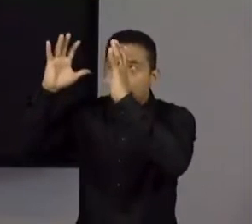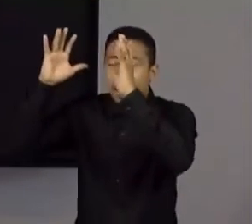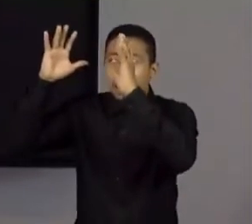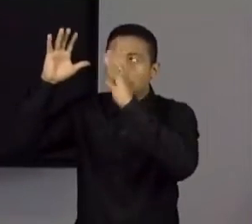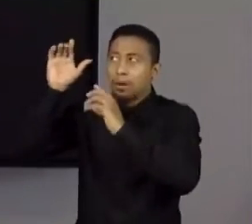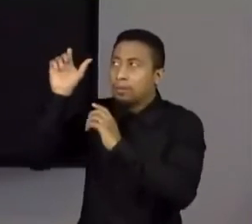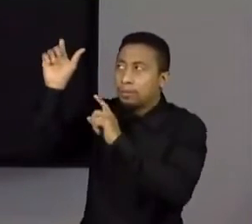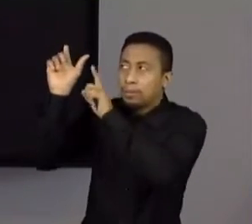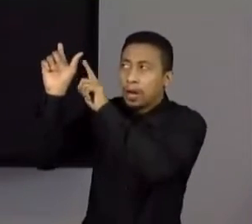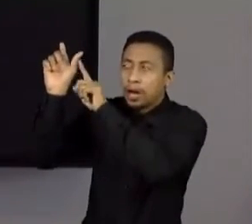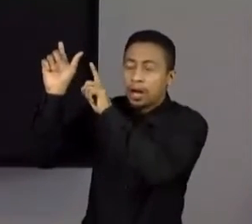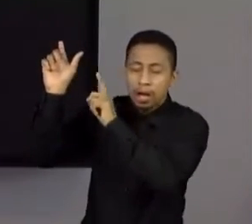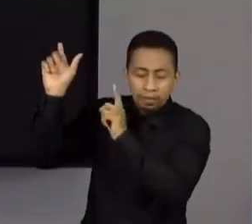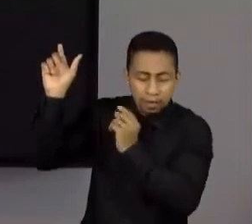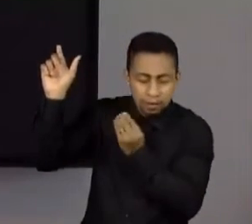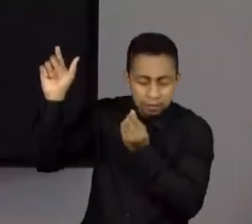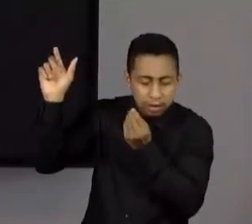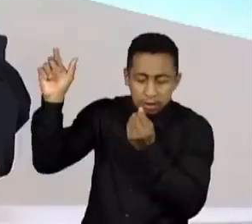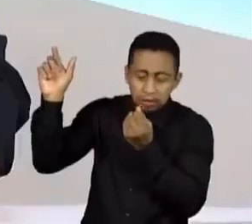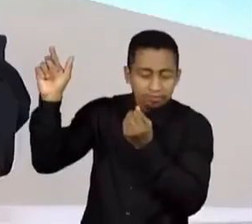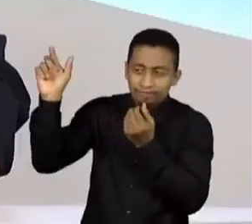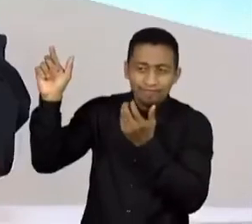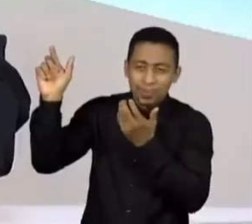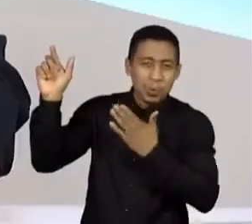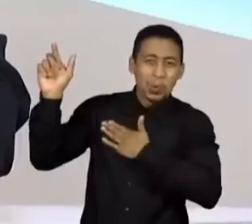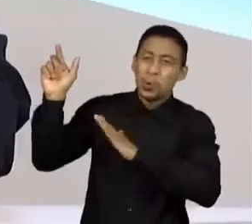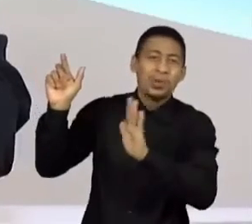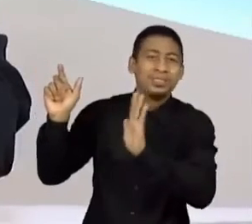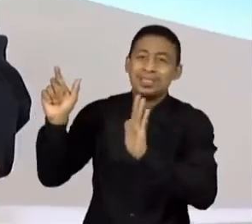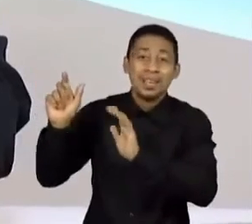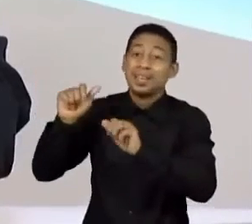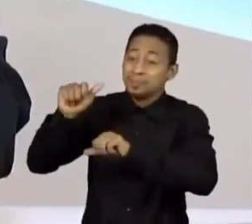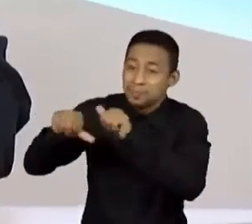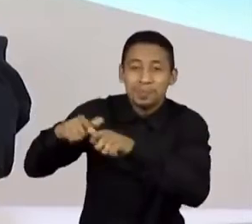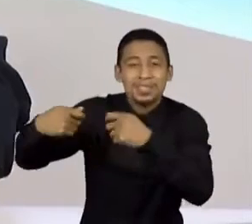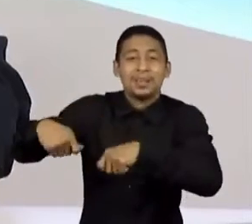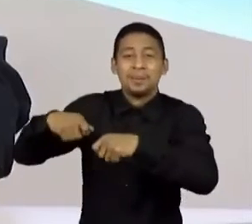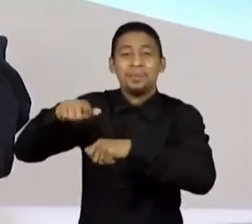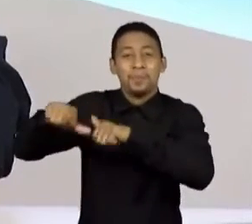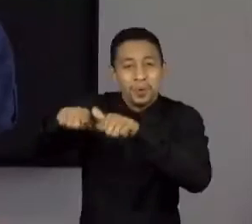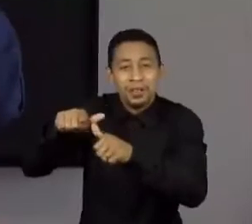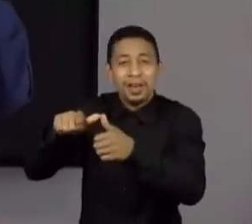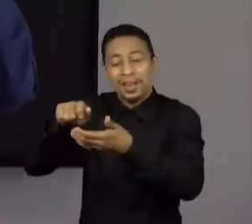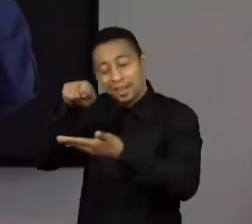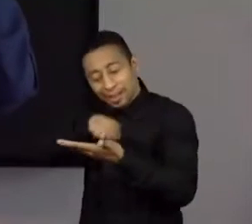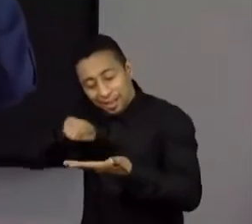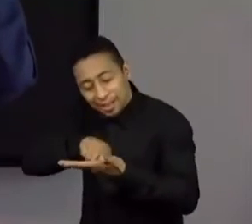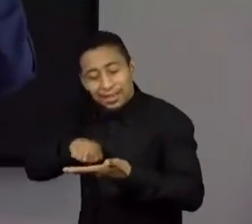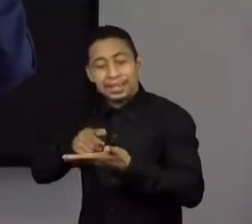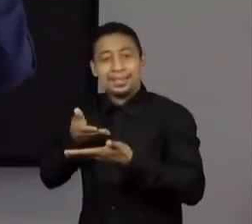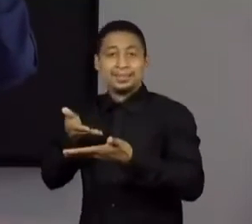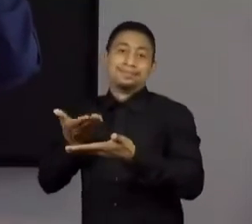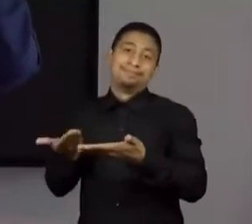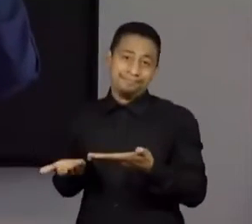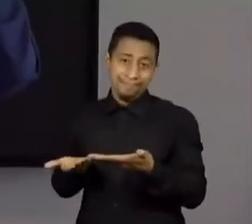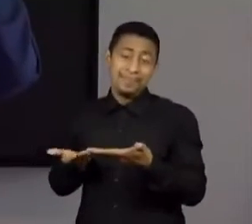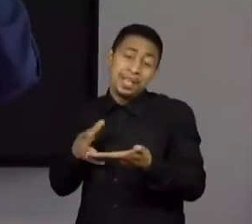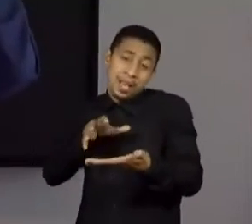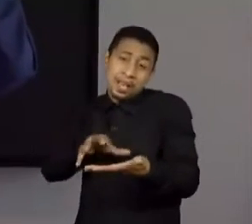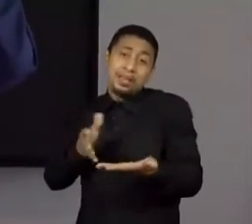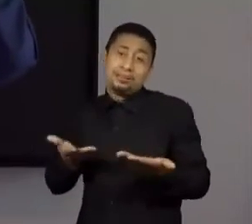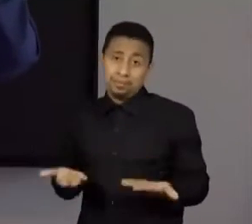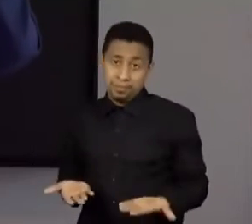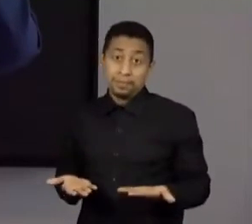aquela palavra ali eu não estou achando, não estou achando legal, eu tenho que mudar aquilo e tal. Mas é isso, tem um